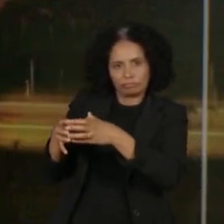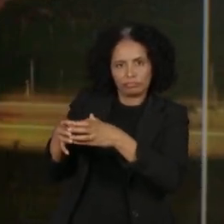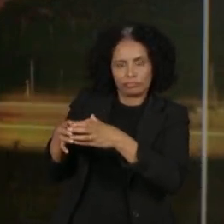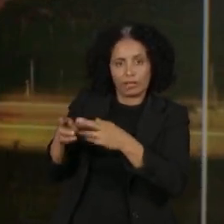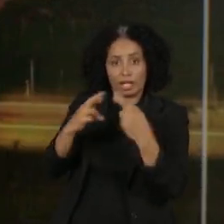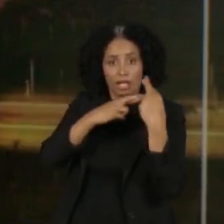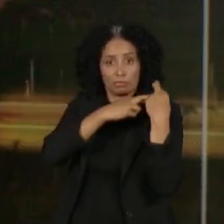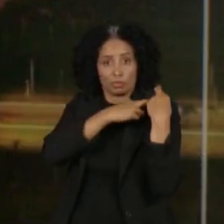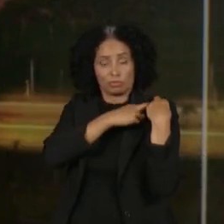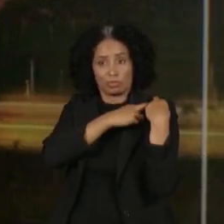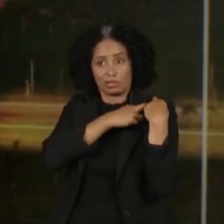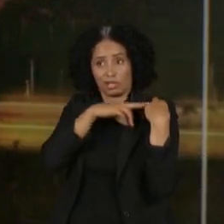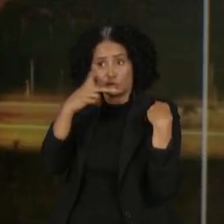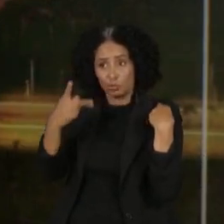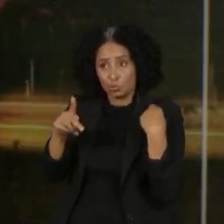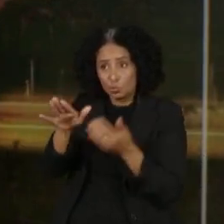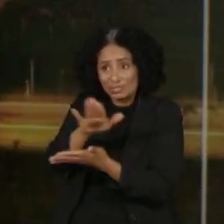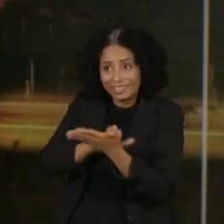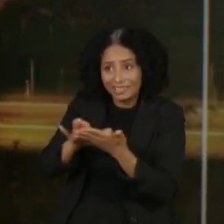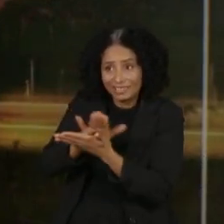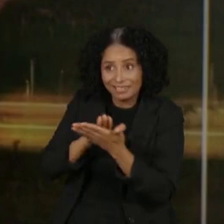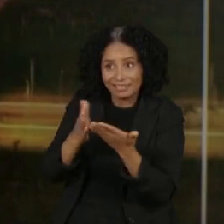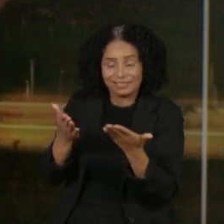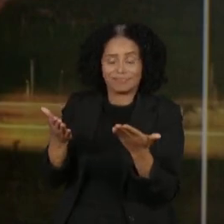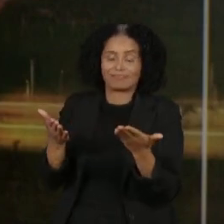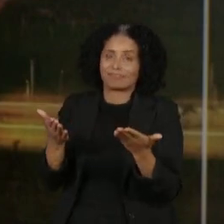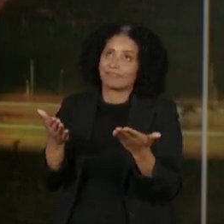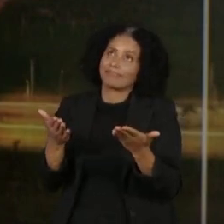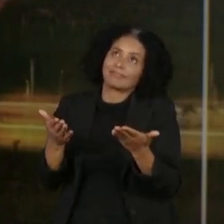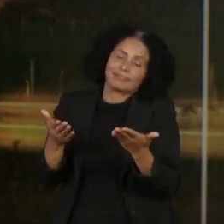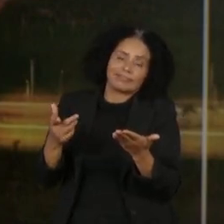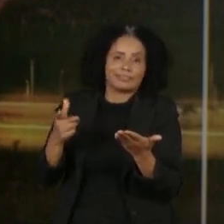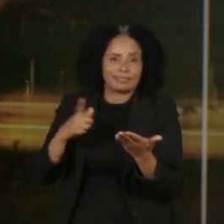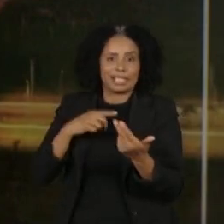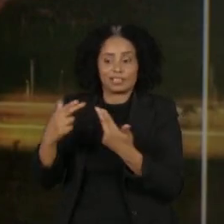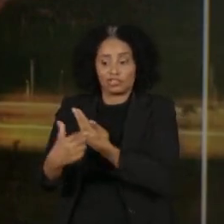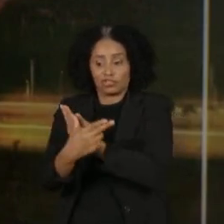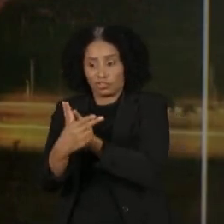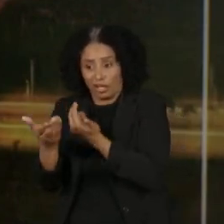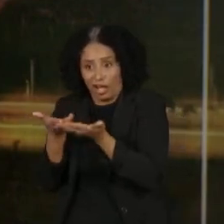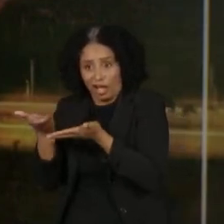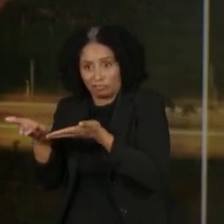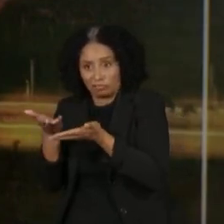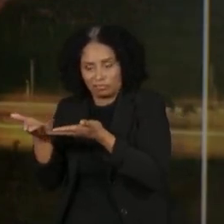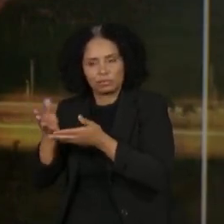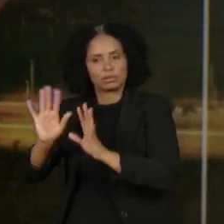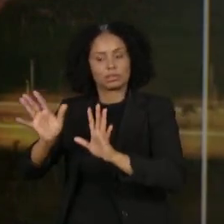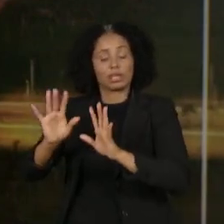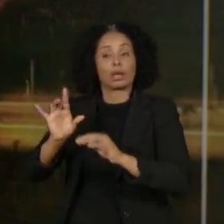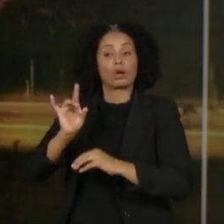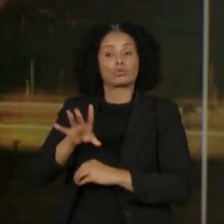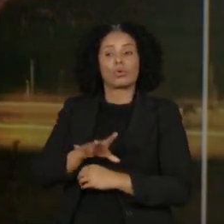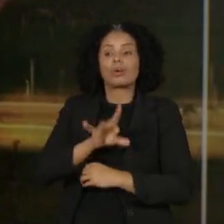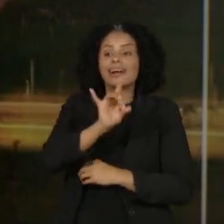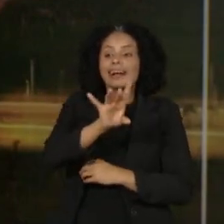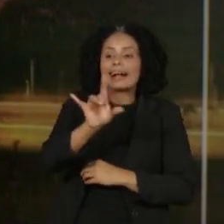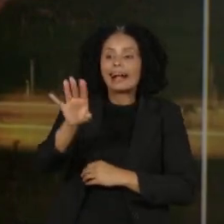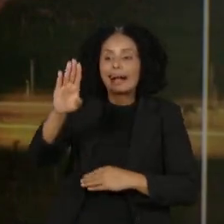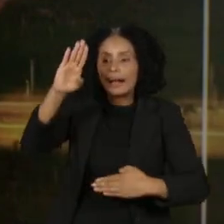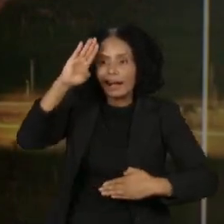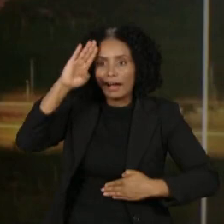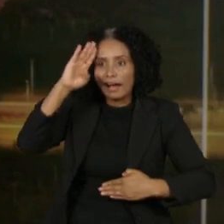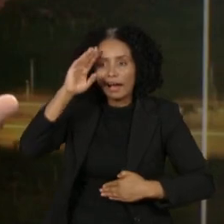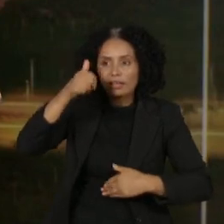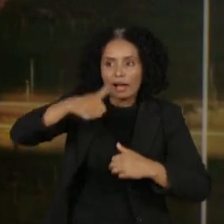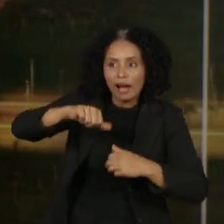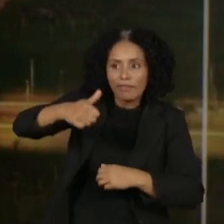papéis exclusivos e afeitos das Forças Armadas, não é um diálogo com as Forças Armadas em si, é uma avaliação individual da atuação. Por exemplo,